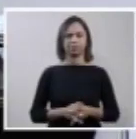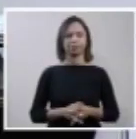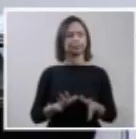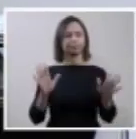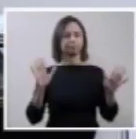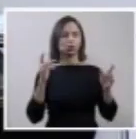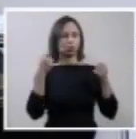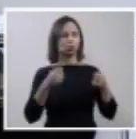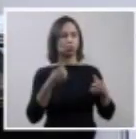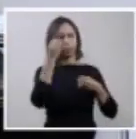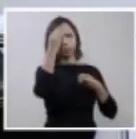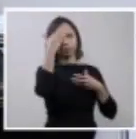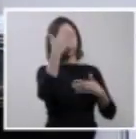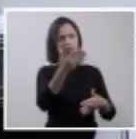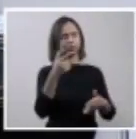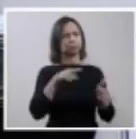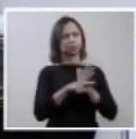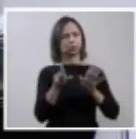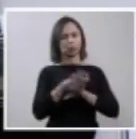perguntas, muito obrigado.